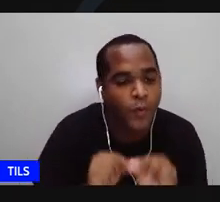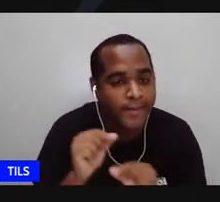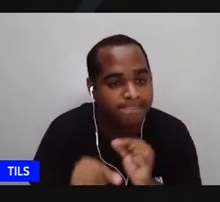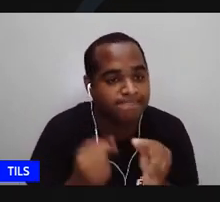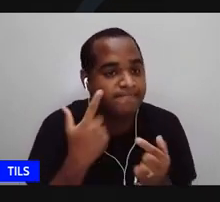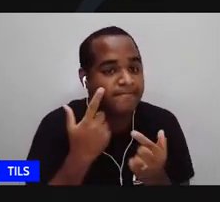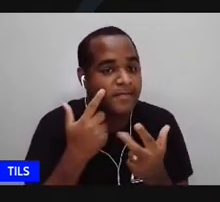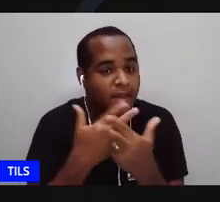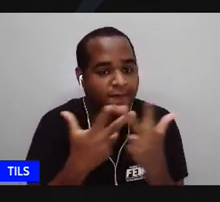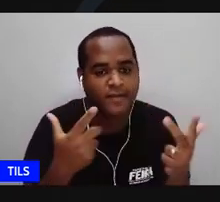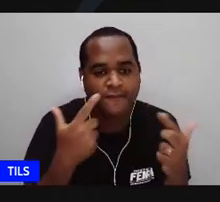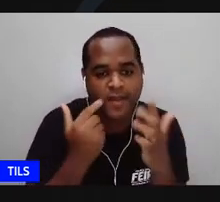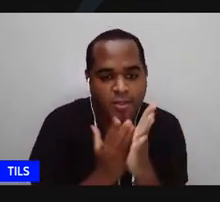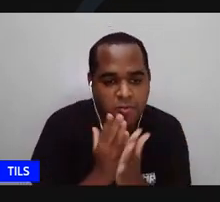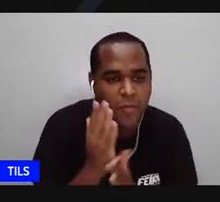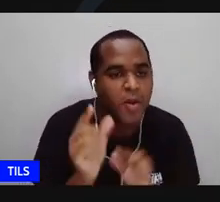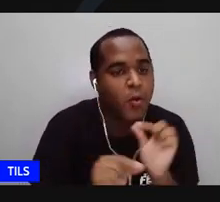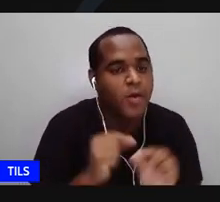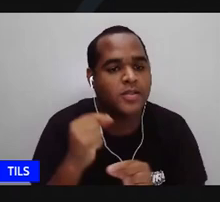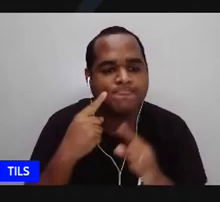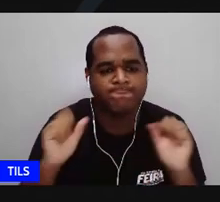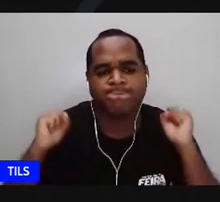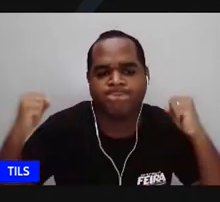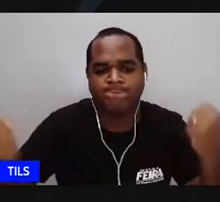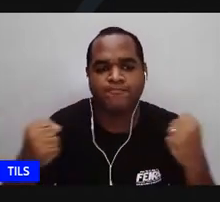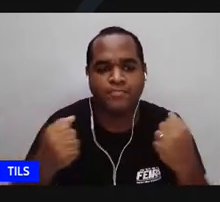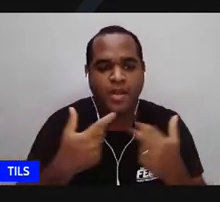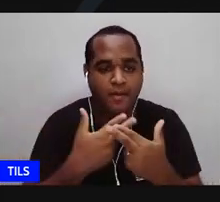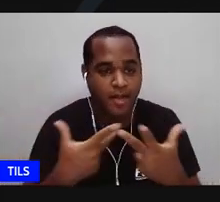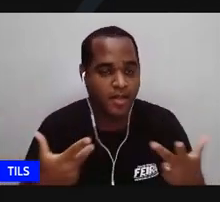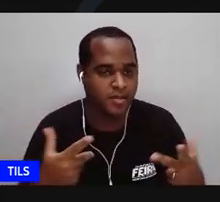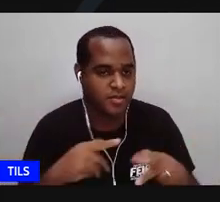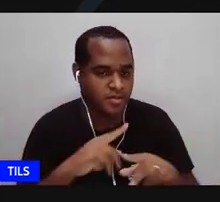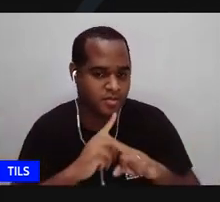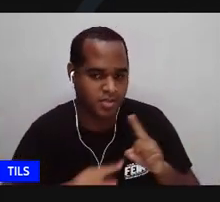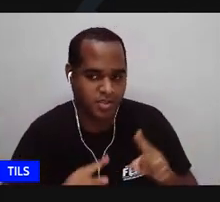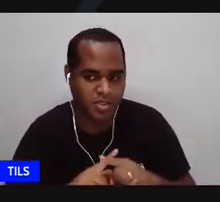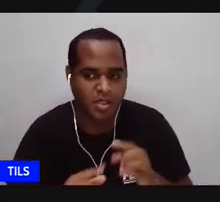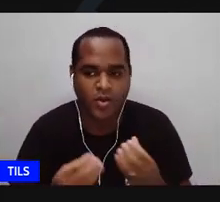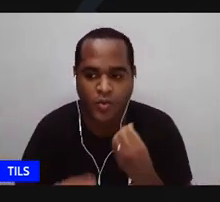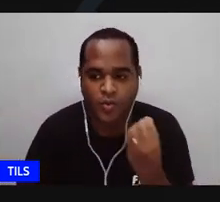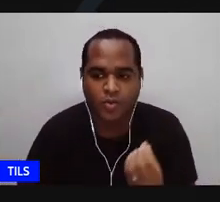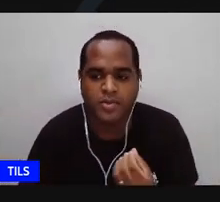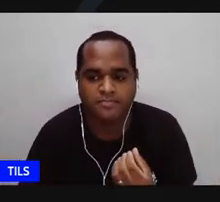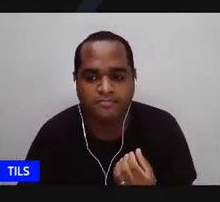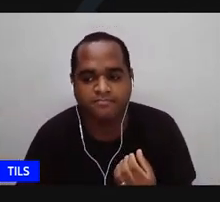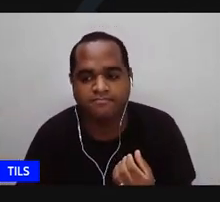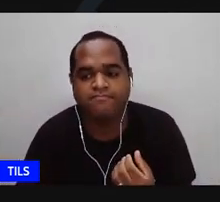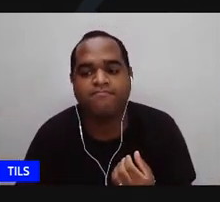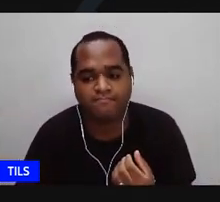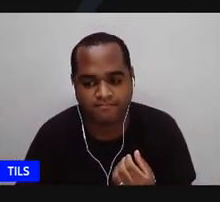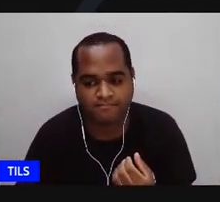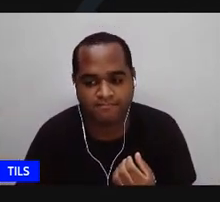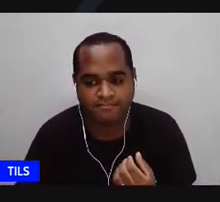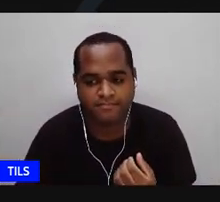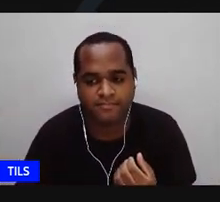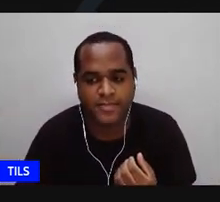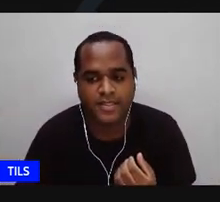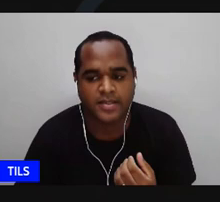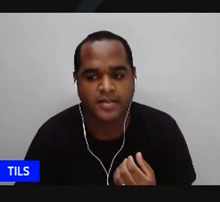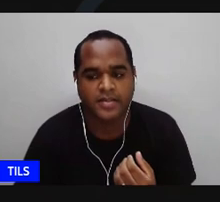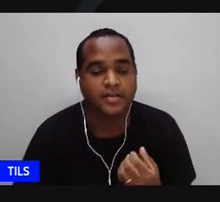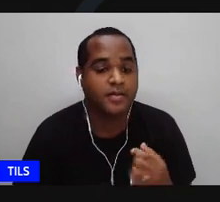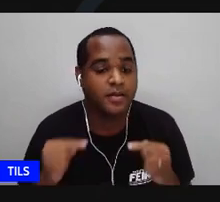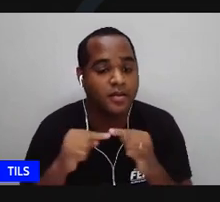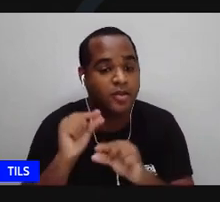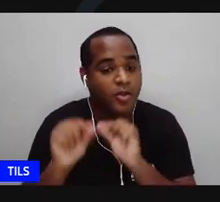o caminho ou o fator de superação da exclusão para Carolina Maria de Jesus né então a casa de alvenaria é uma